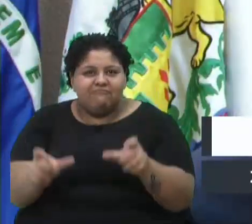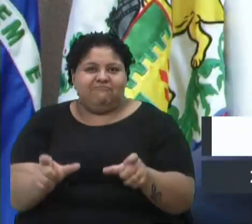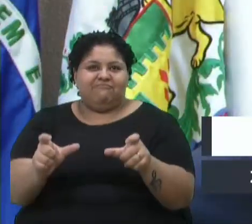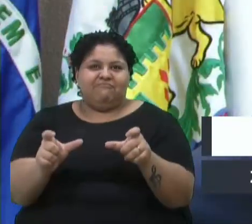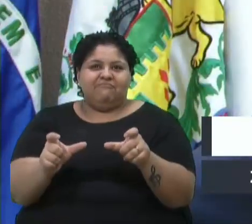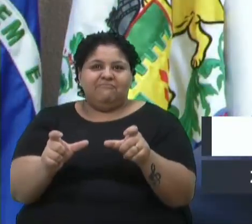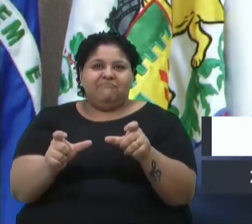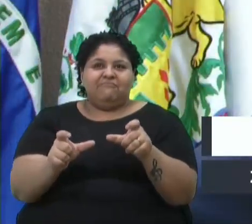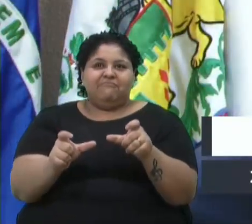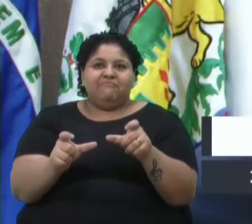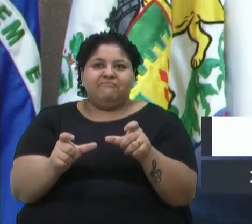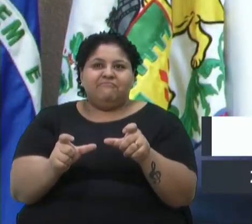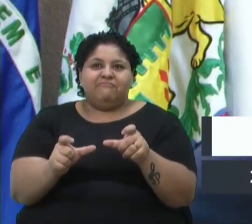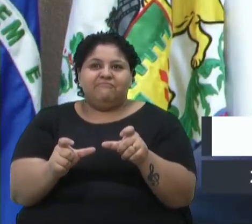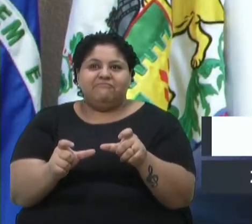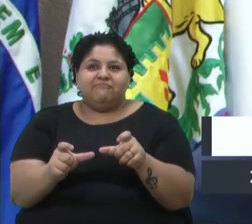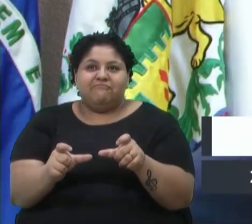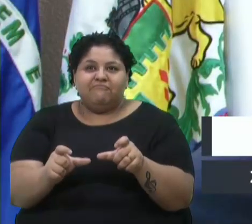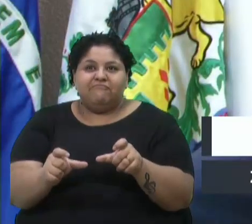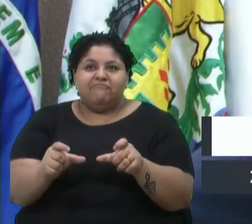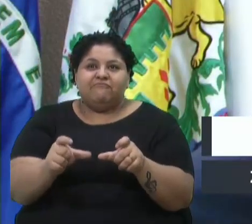contaminadas com Covid.